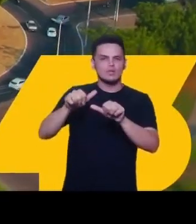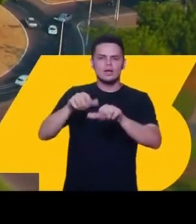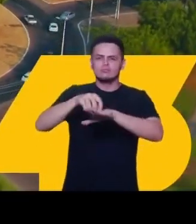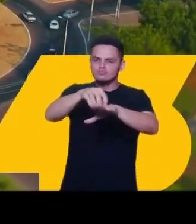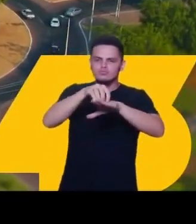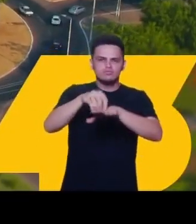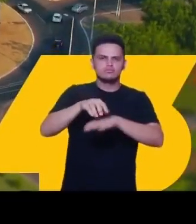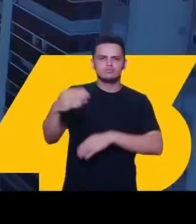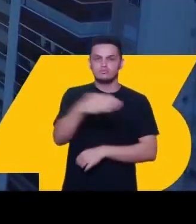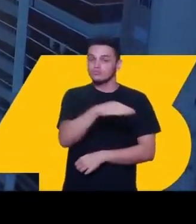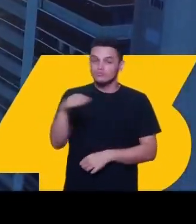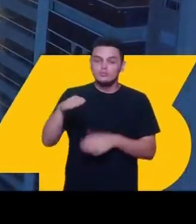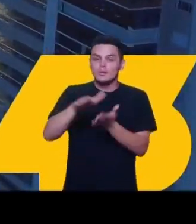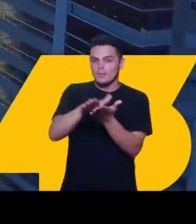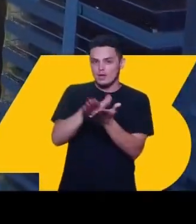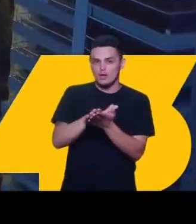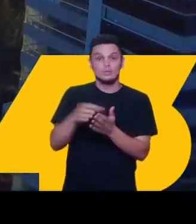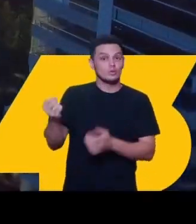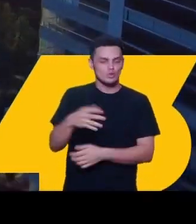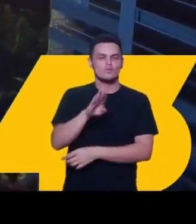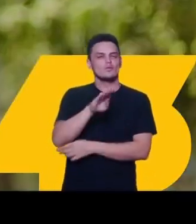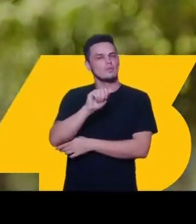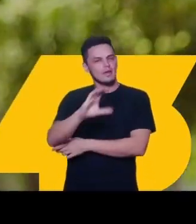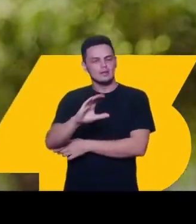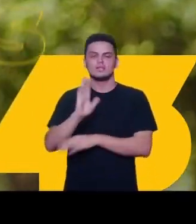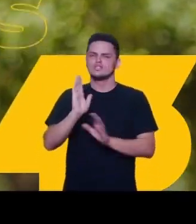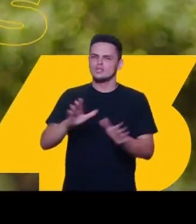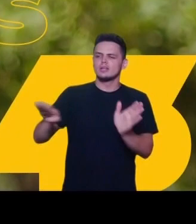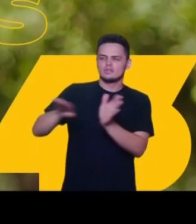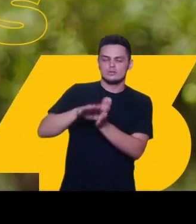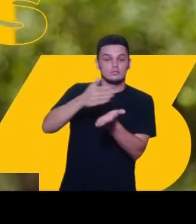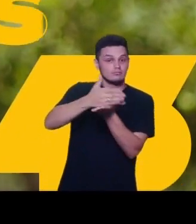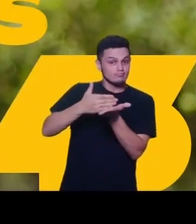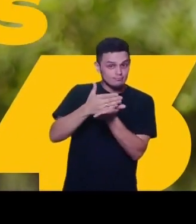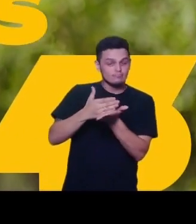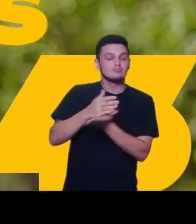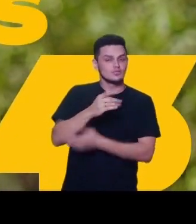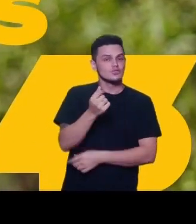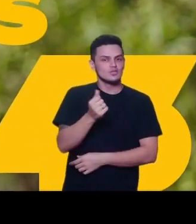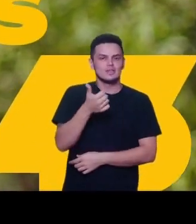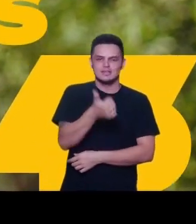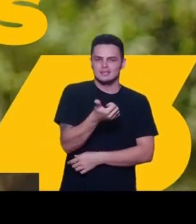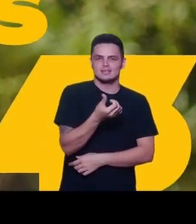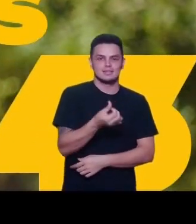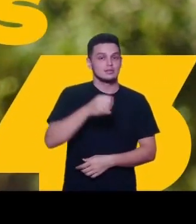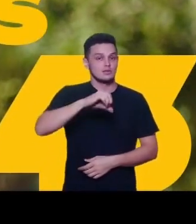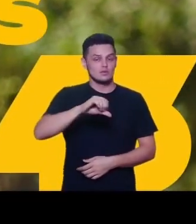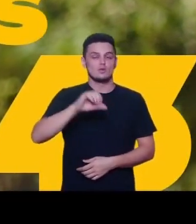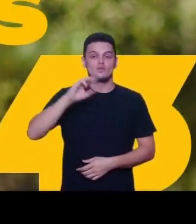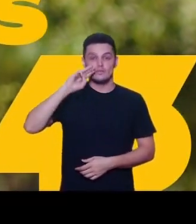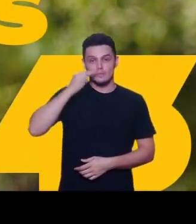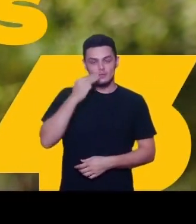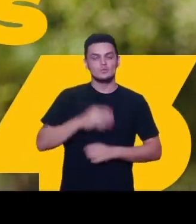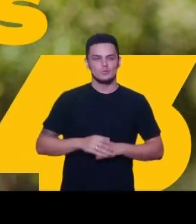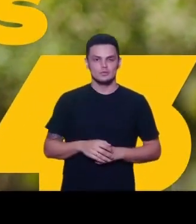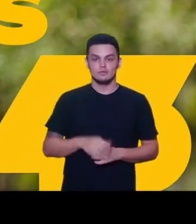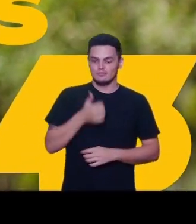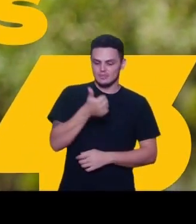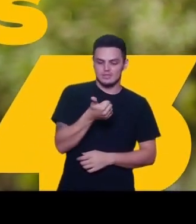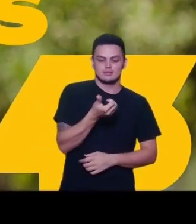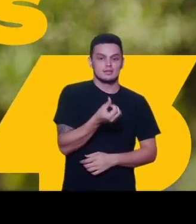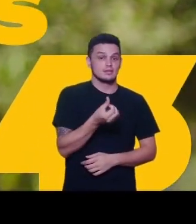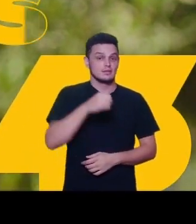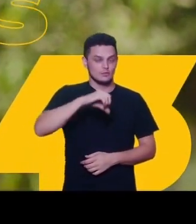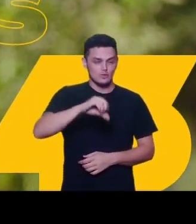a circulação de toda Palmas. Obra do novo parque. Já chegou metade do dinheiro, 169 milhões garantidos.